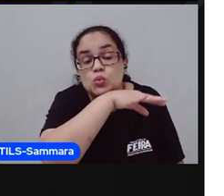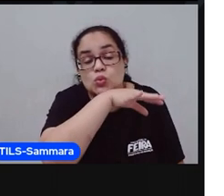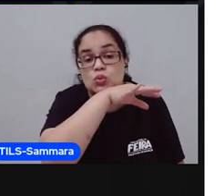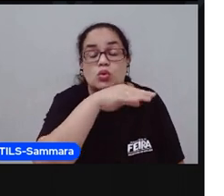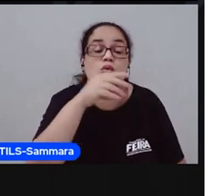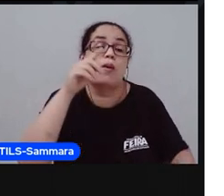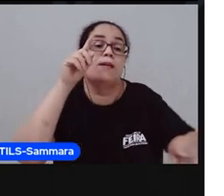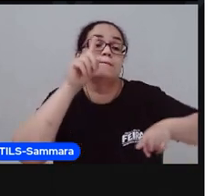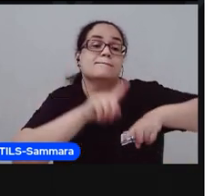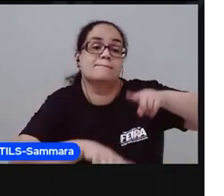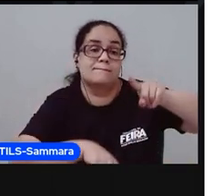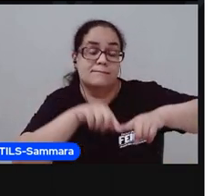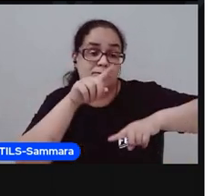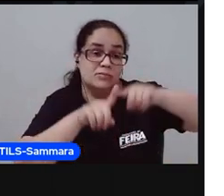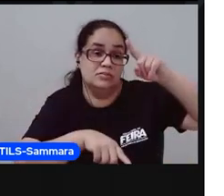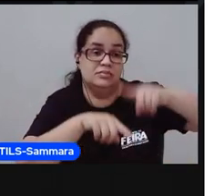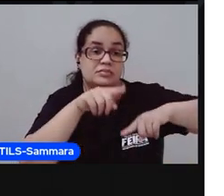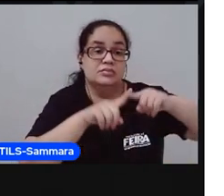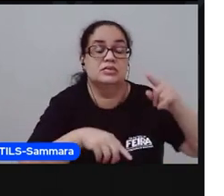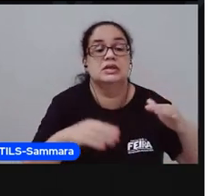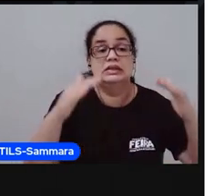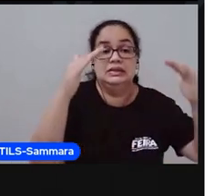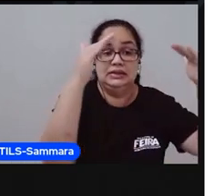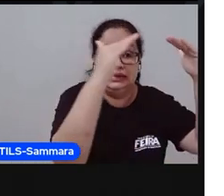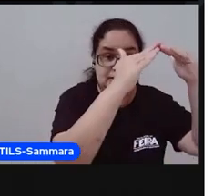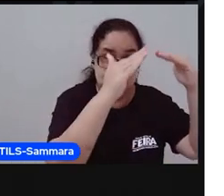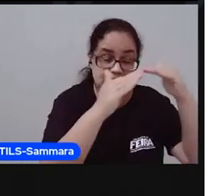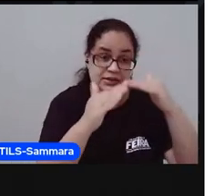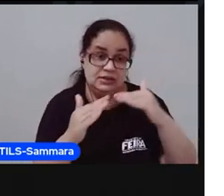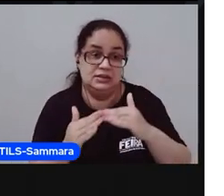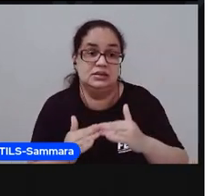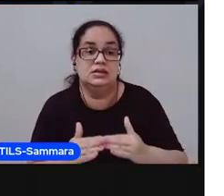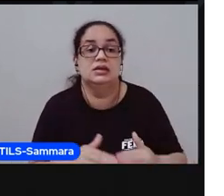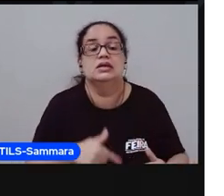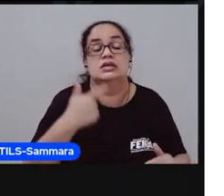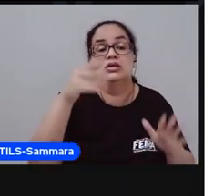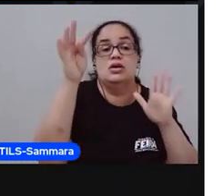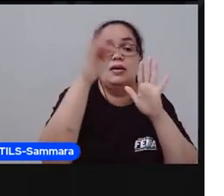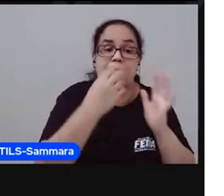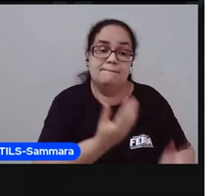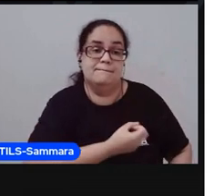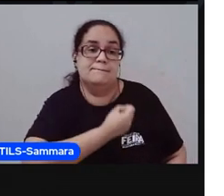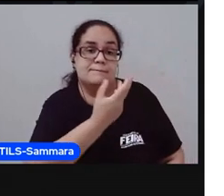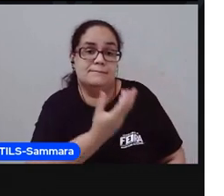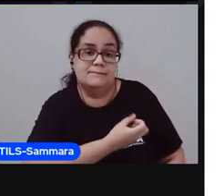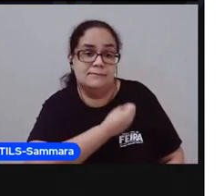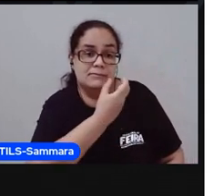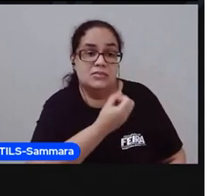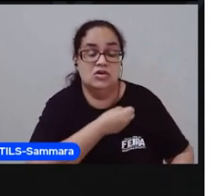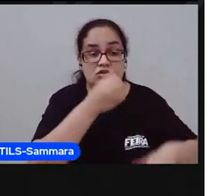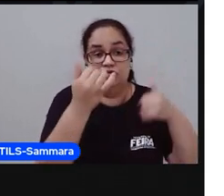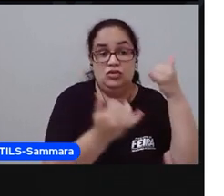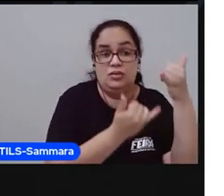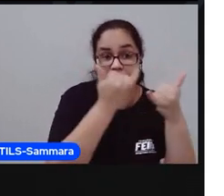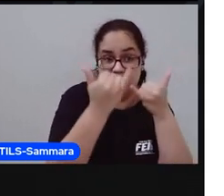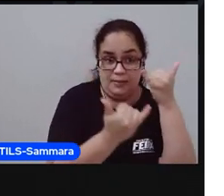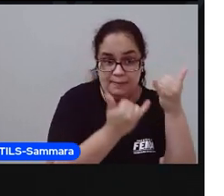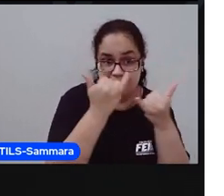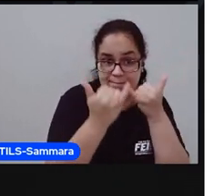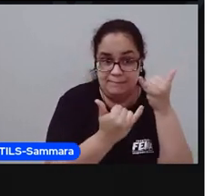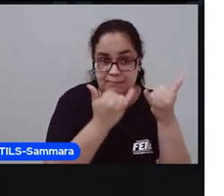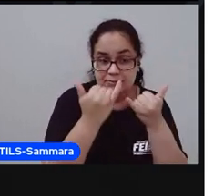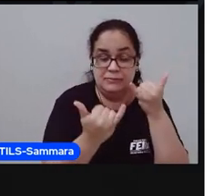material, né? Das casas, segundo esse poeta. Que foi uma brincadeira, uma